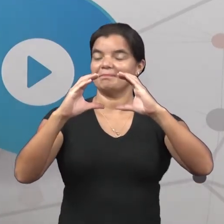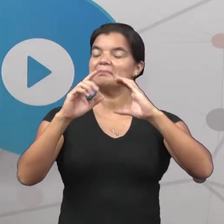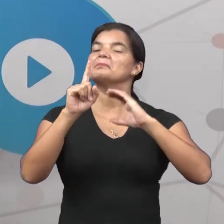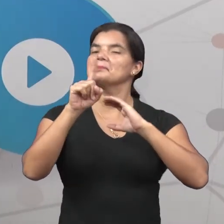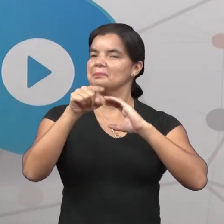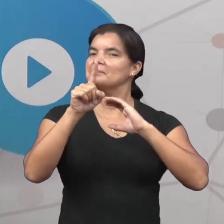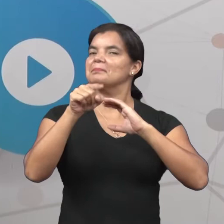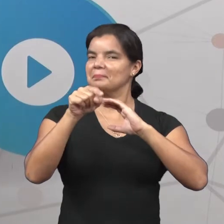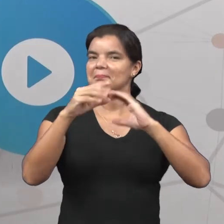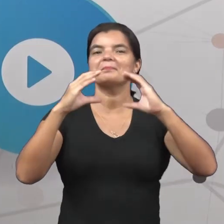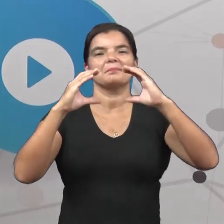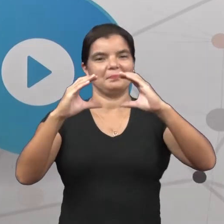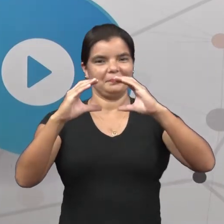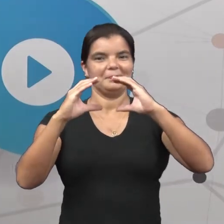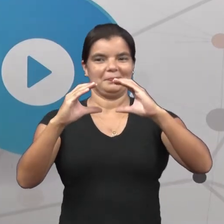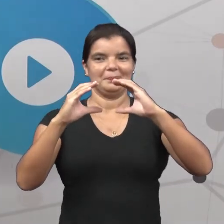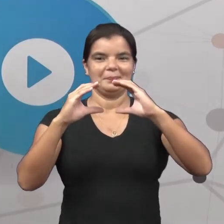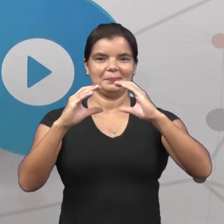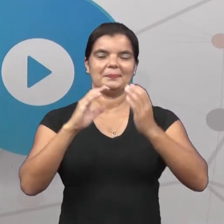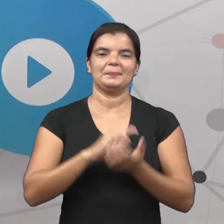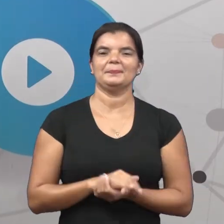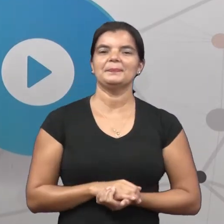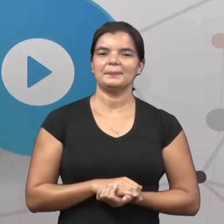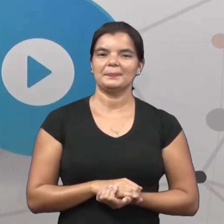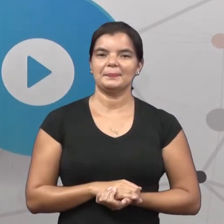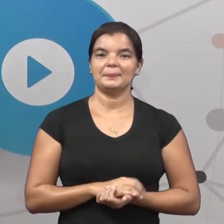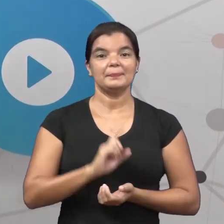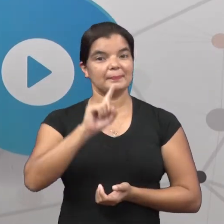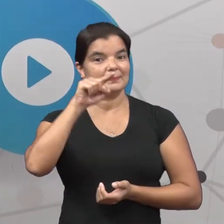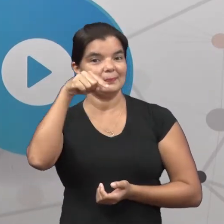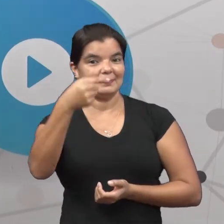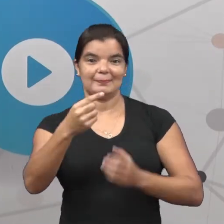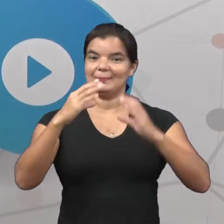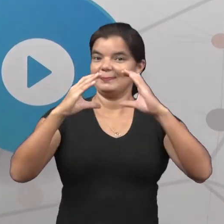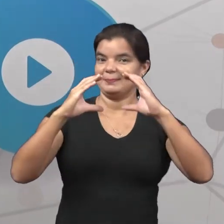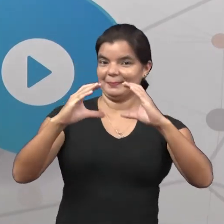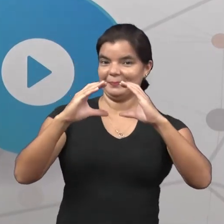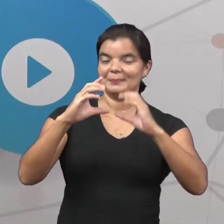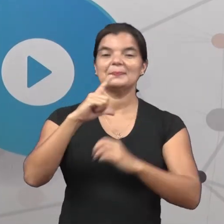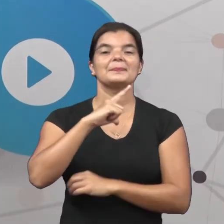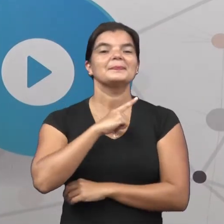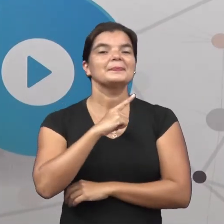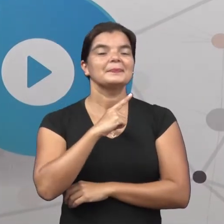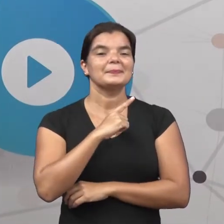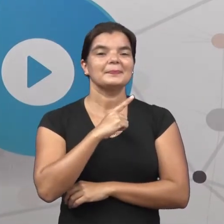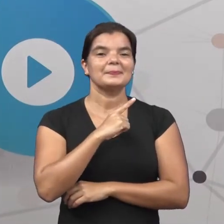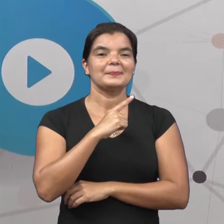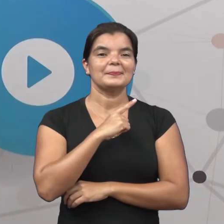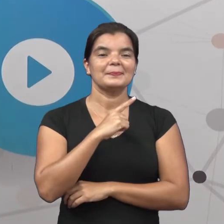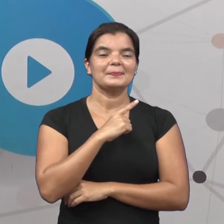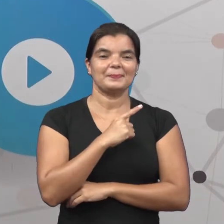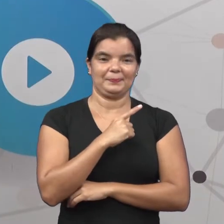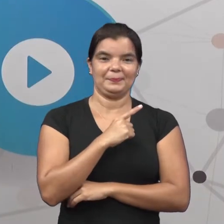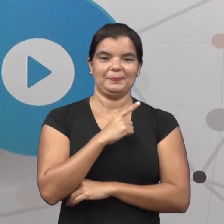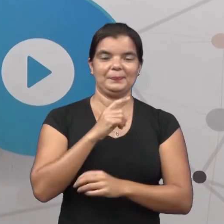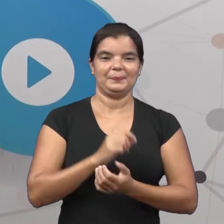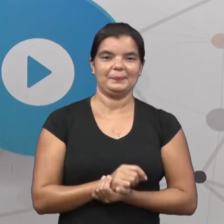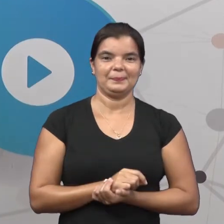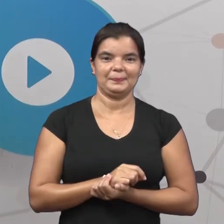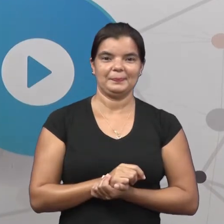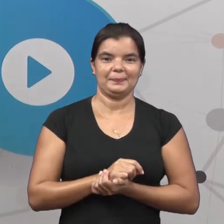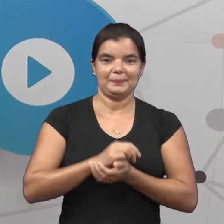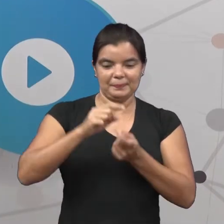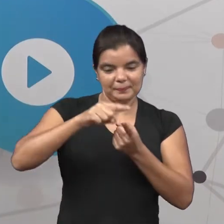Isso mesmo, gente, uma bola. Além da bola, há também uma